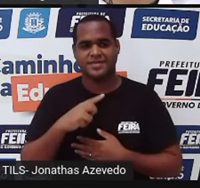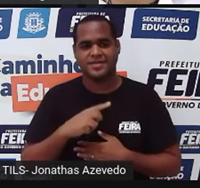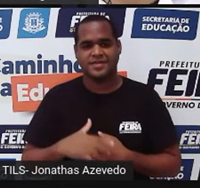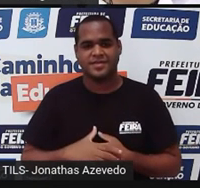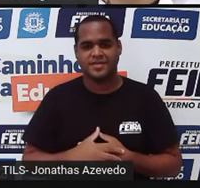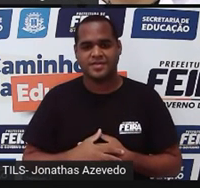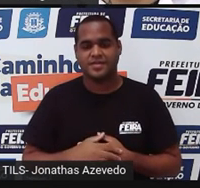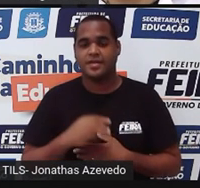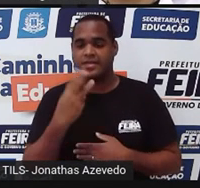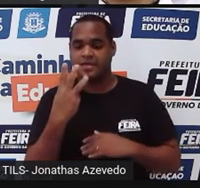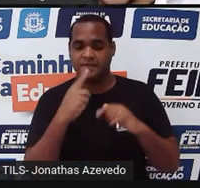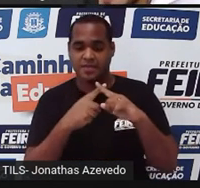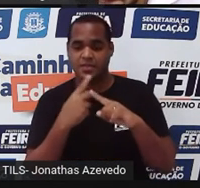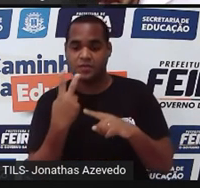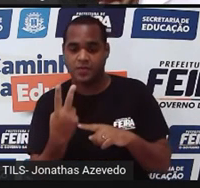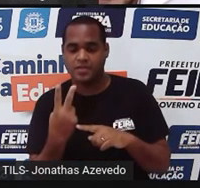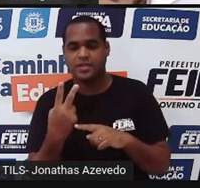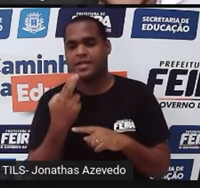três vezes dois dá seis.